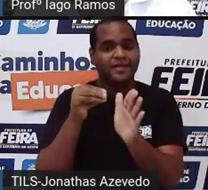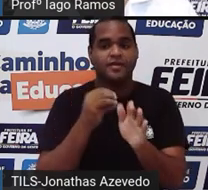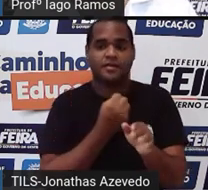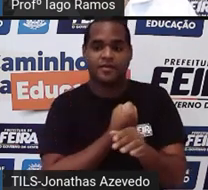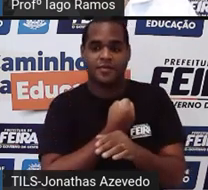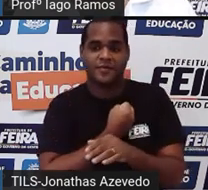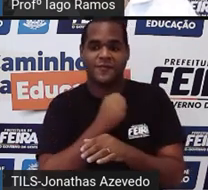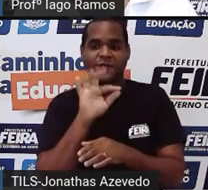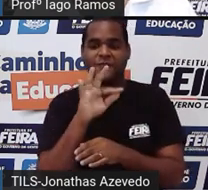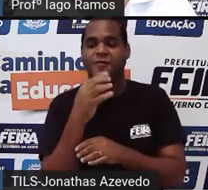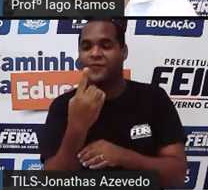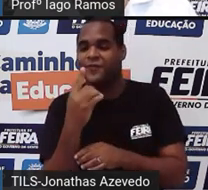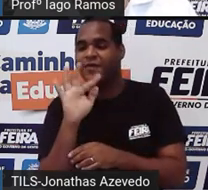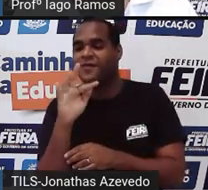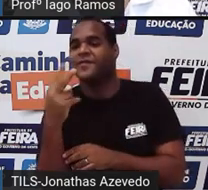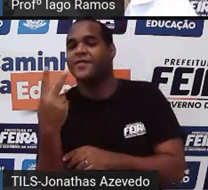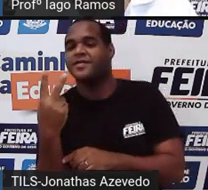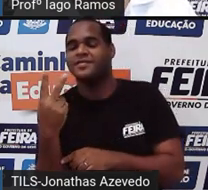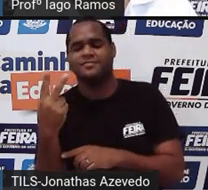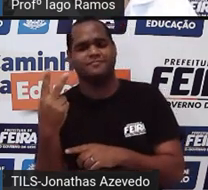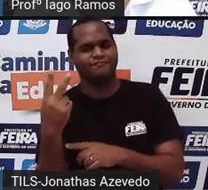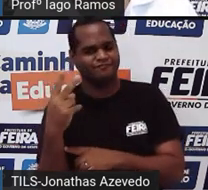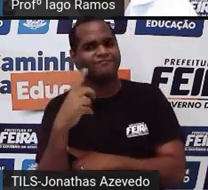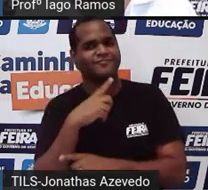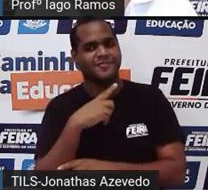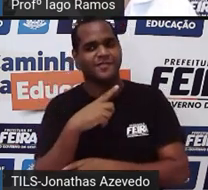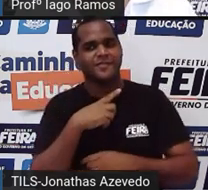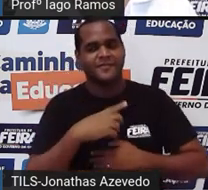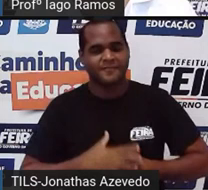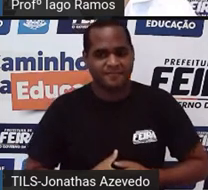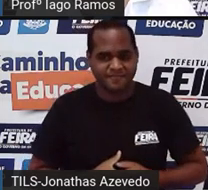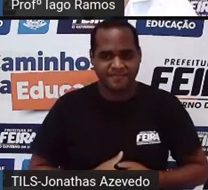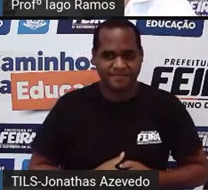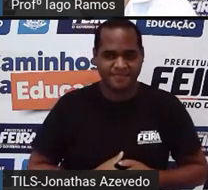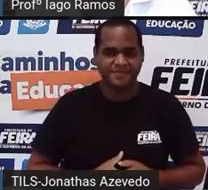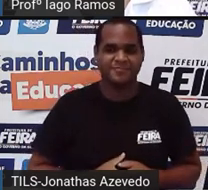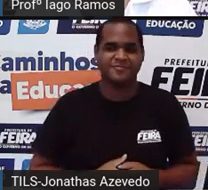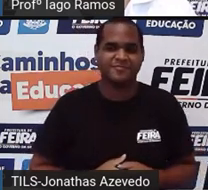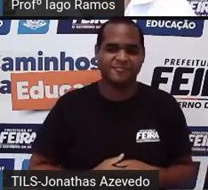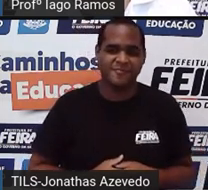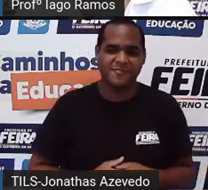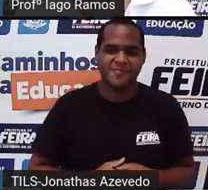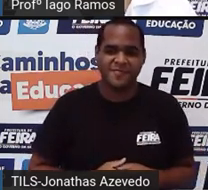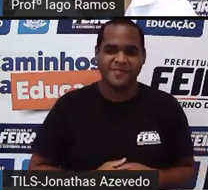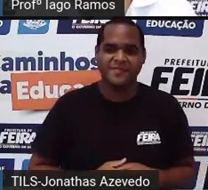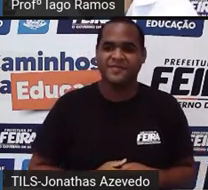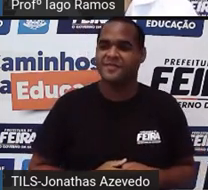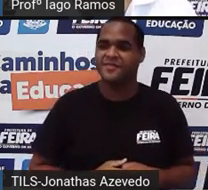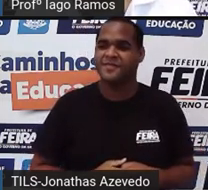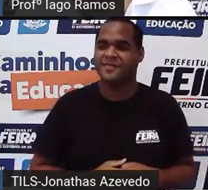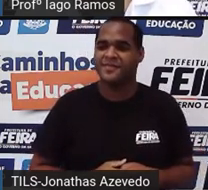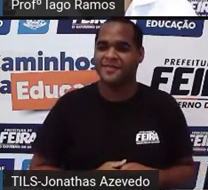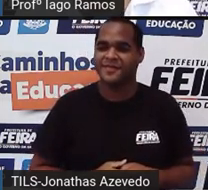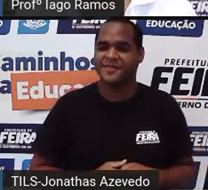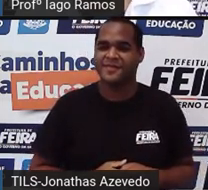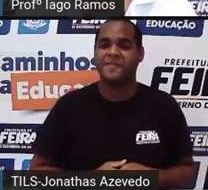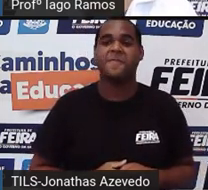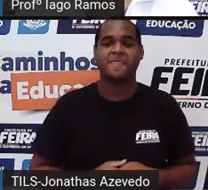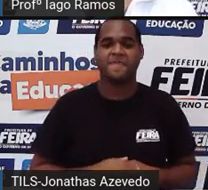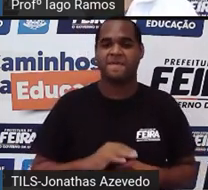para a figura 2, tá? Então, aqui, a gente teve uma transformação, beleza?